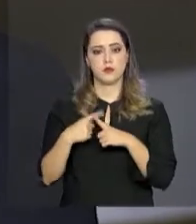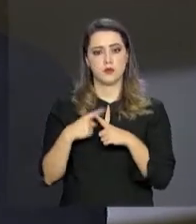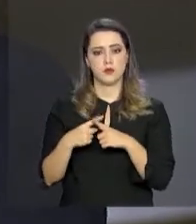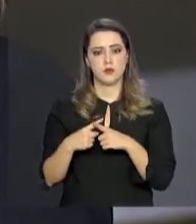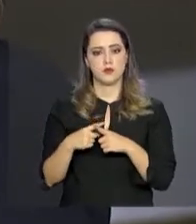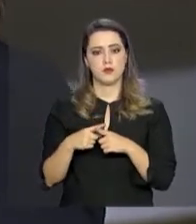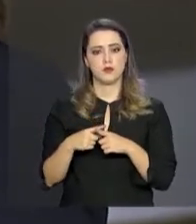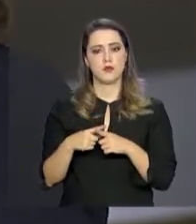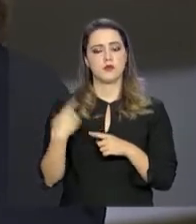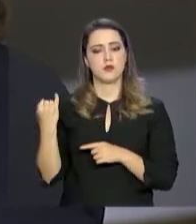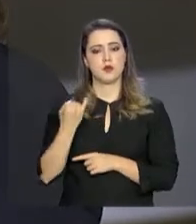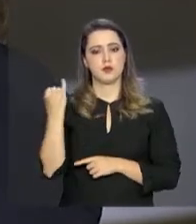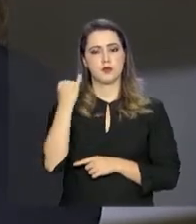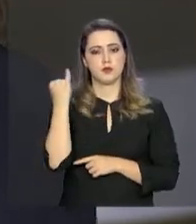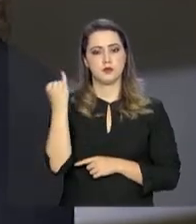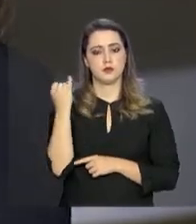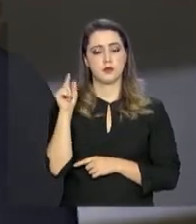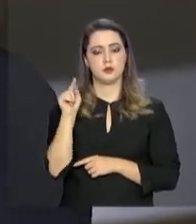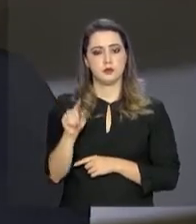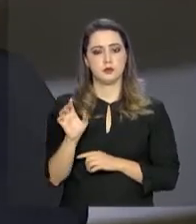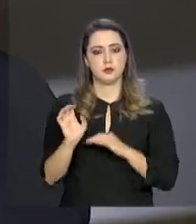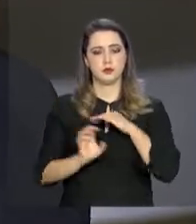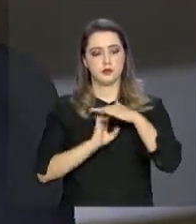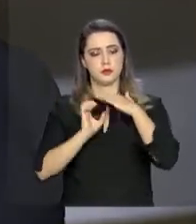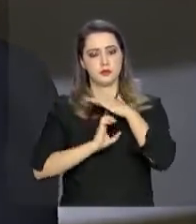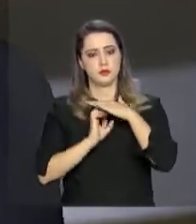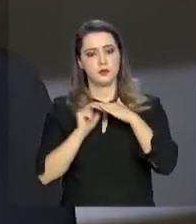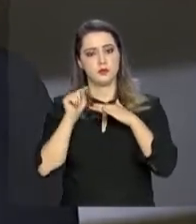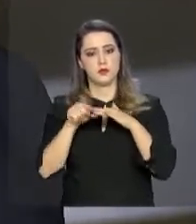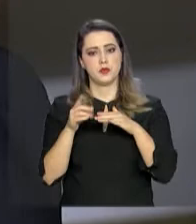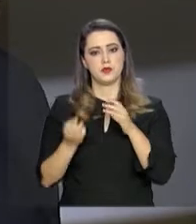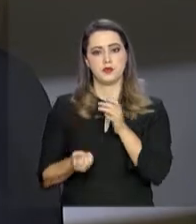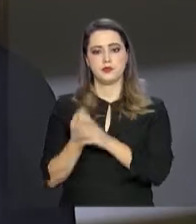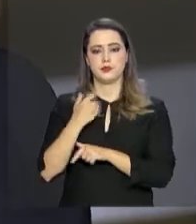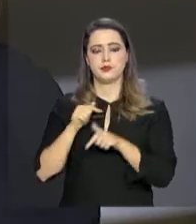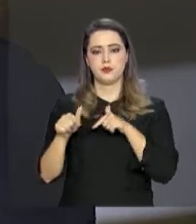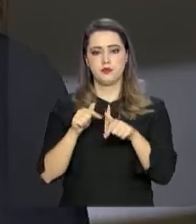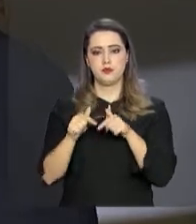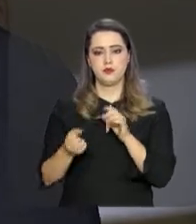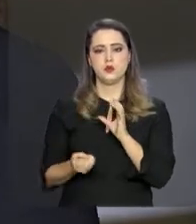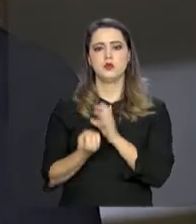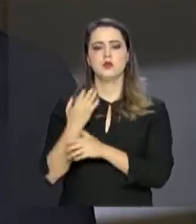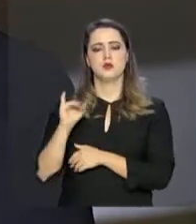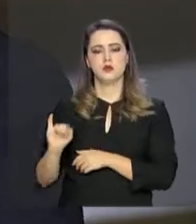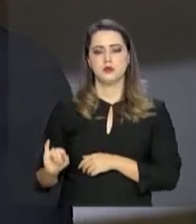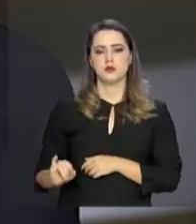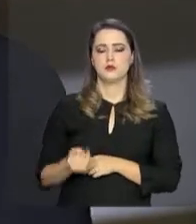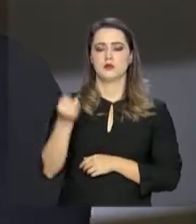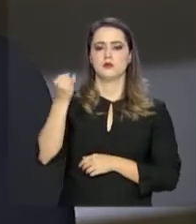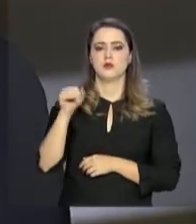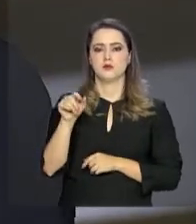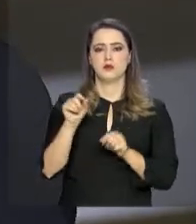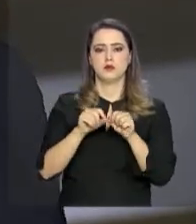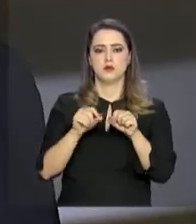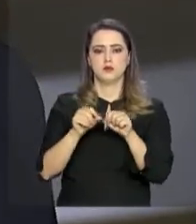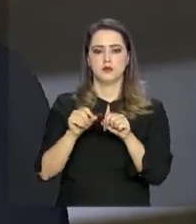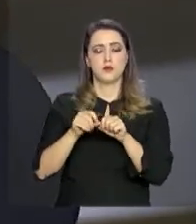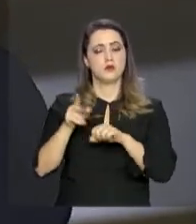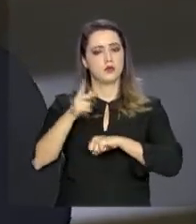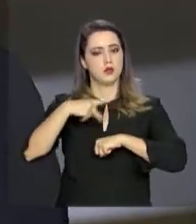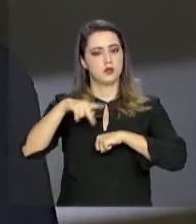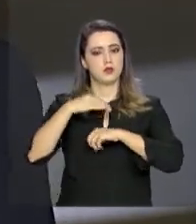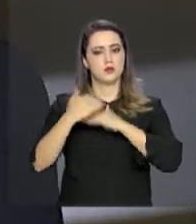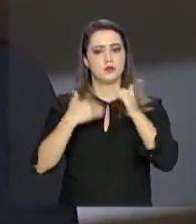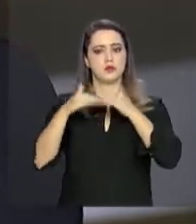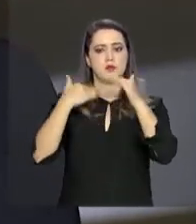consolida essas empresas, elas geram emprego, elas geram oportunidade e fazem o país também